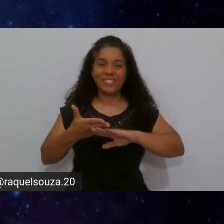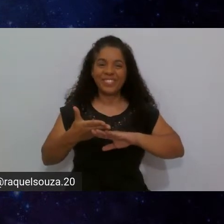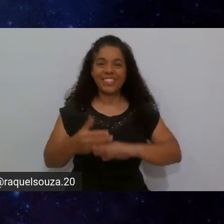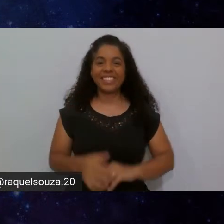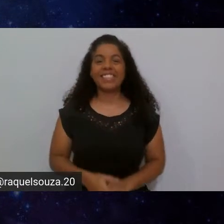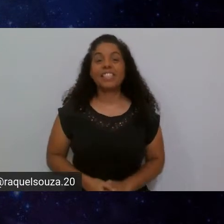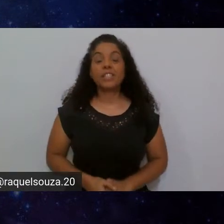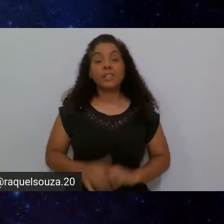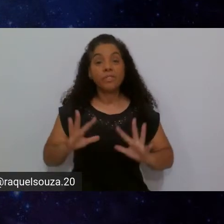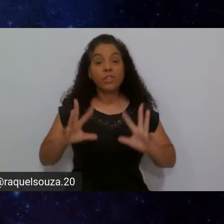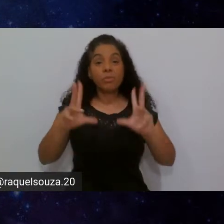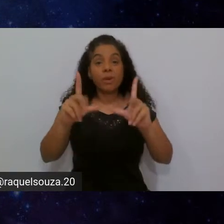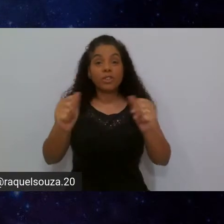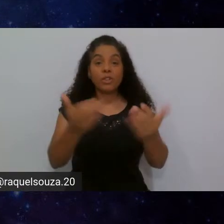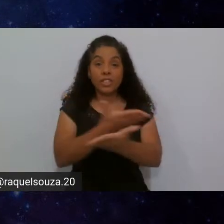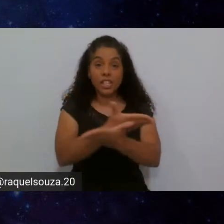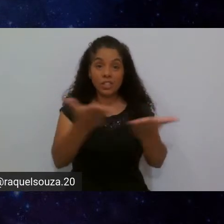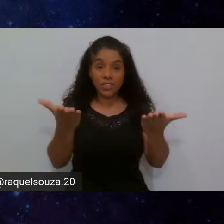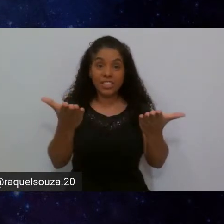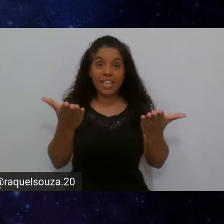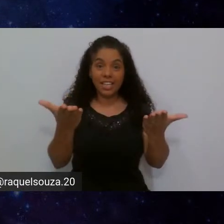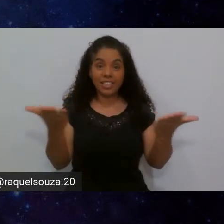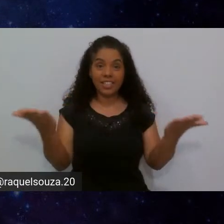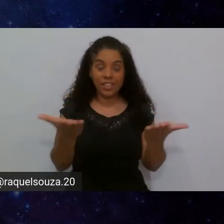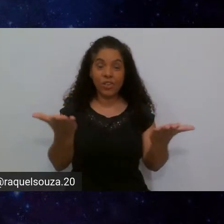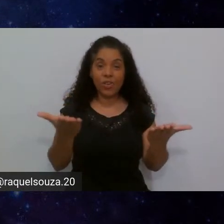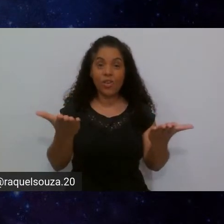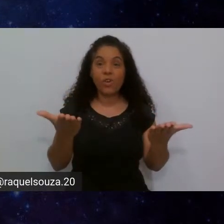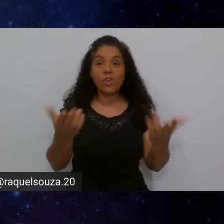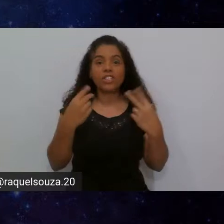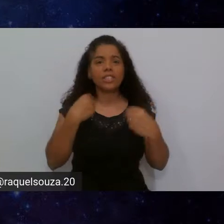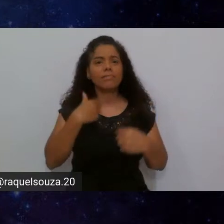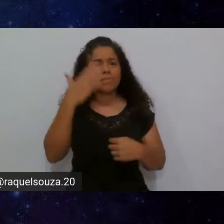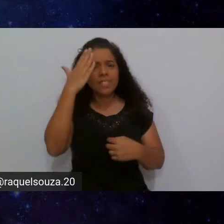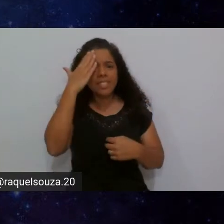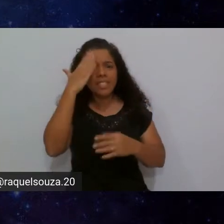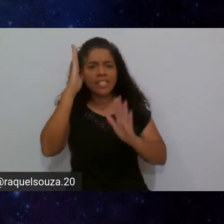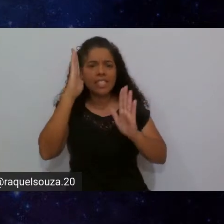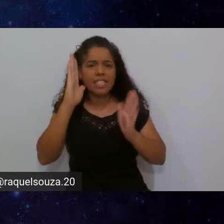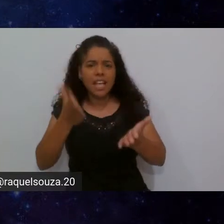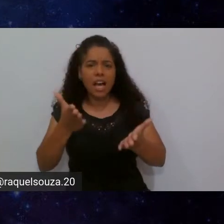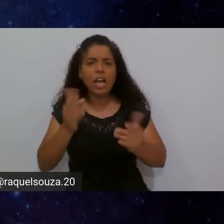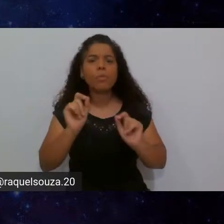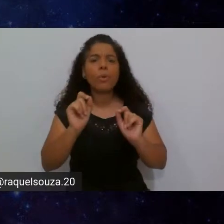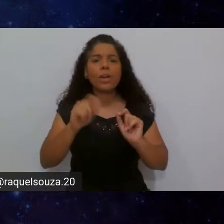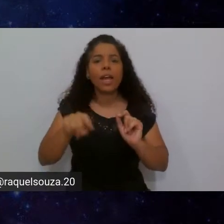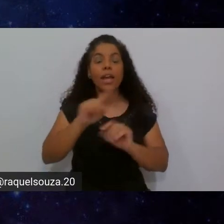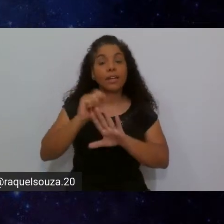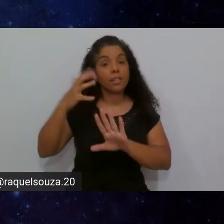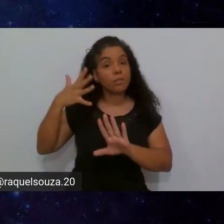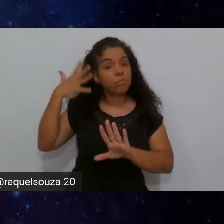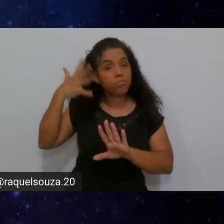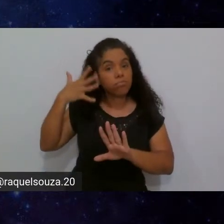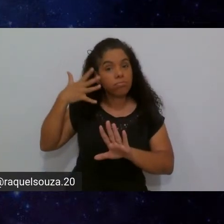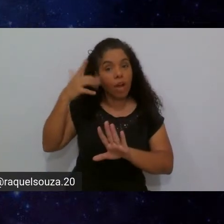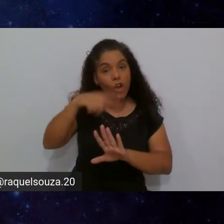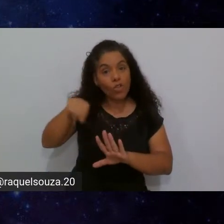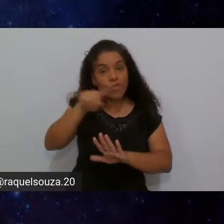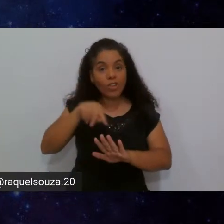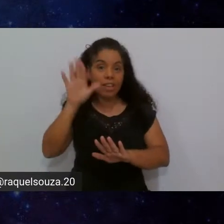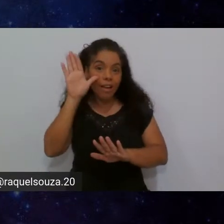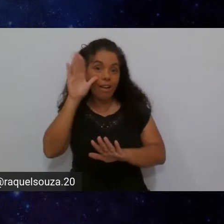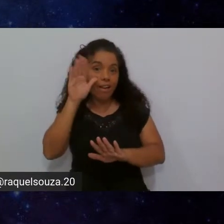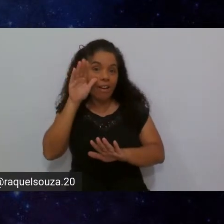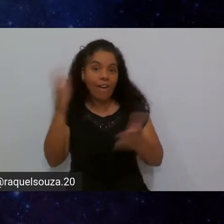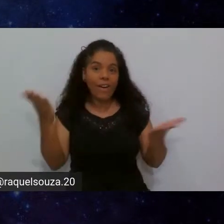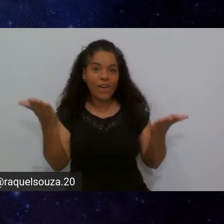Para todos vocês que estão aqui hoje, saibam desde já que as palestras que vocês vão assistir aqui